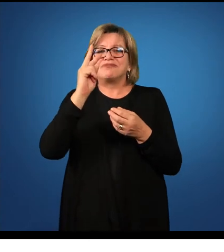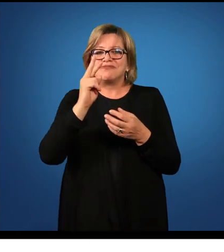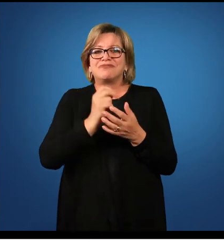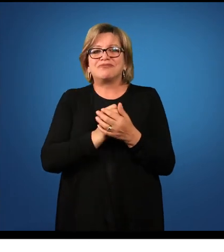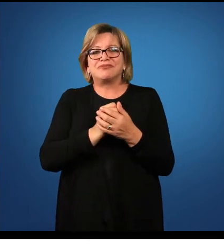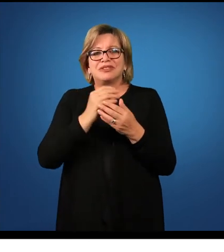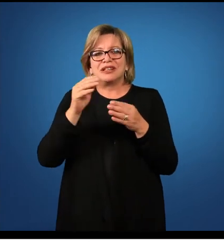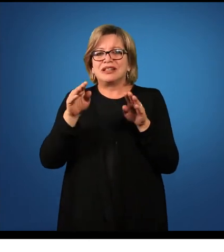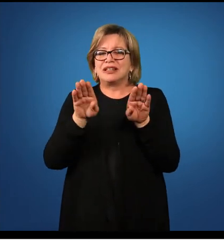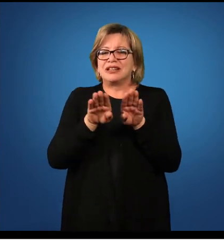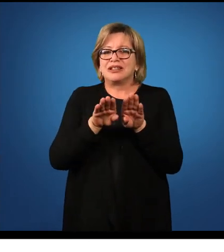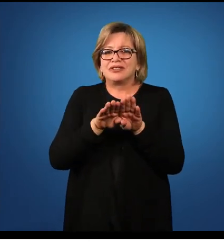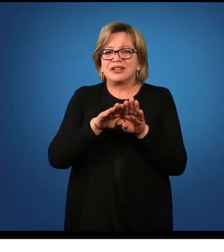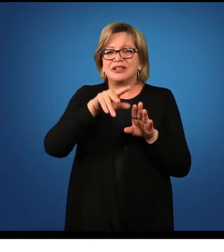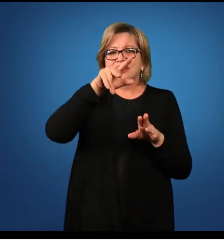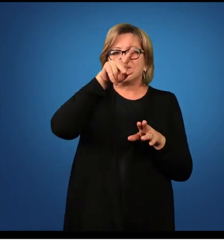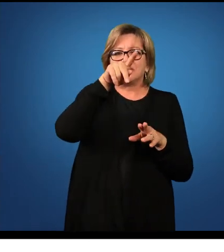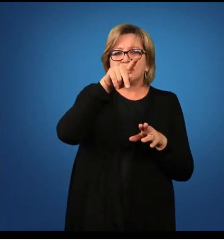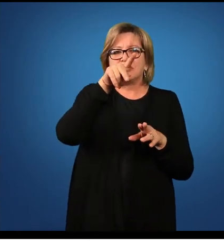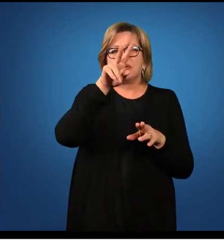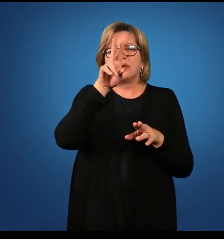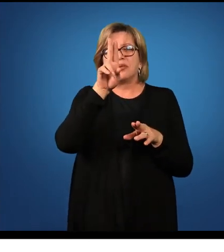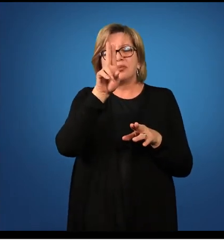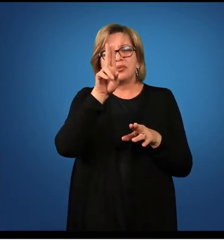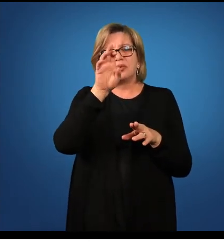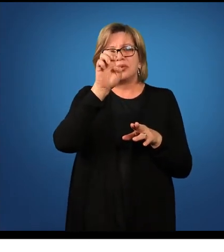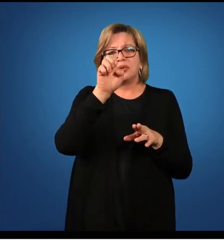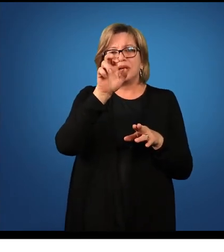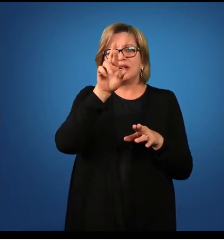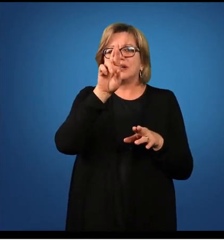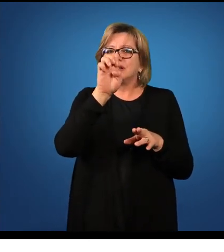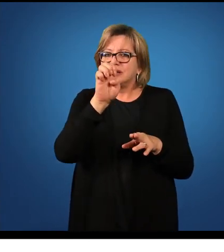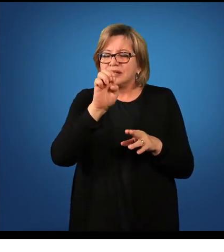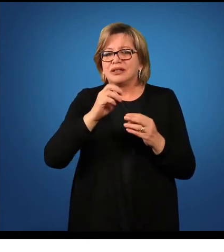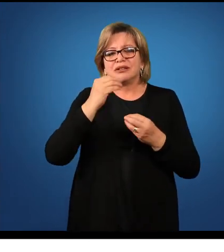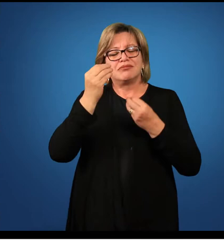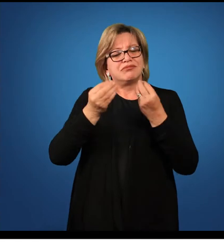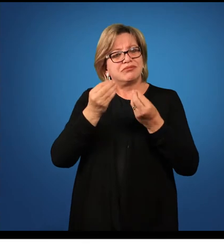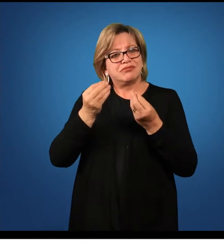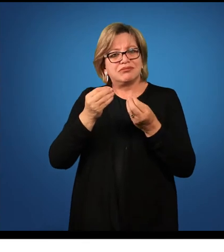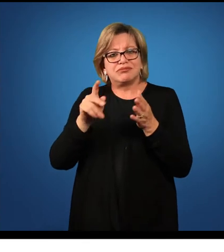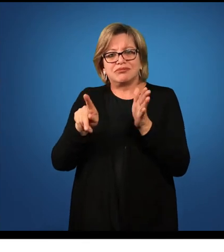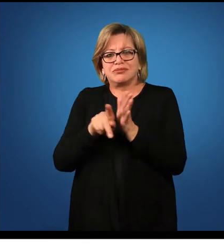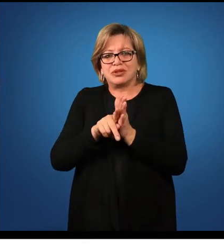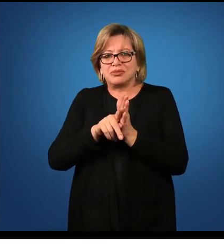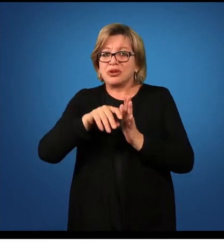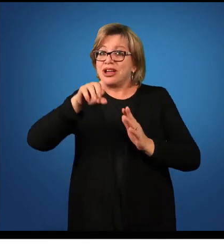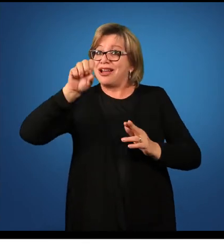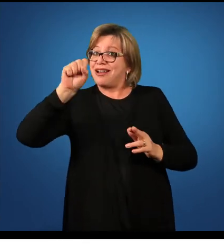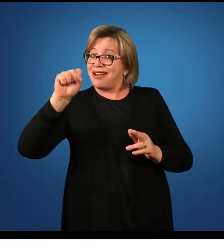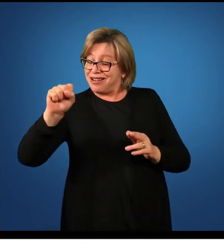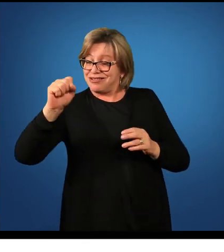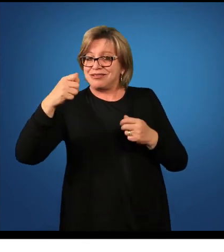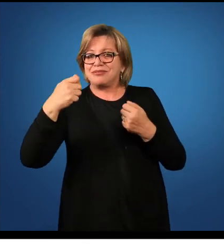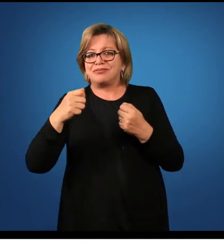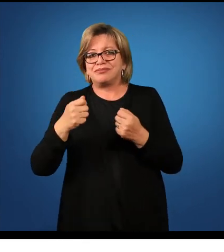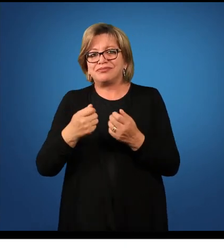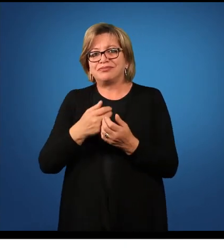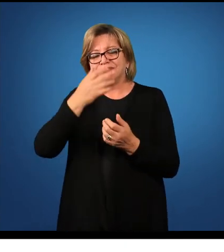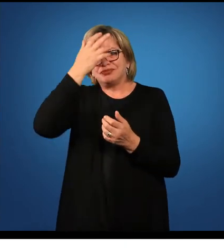como para crianças. Então, pueri, nome nativo plural, da segunda declinação,